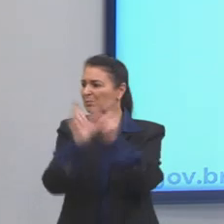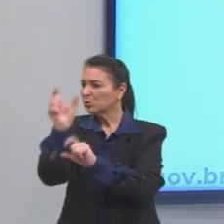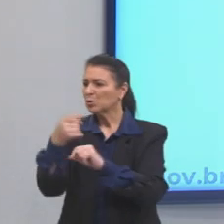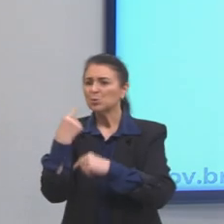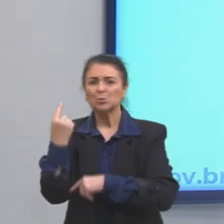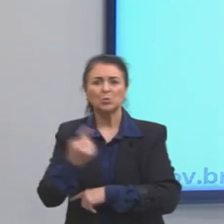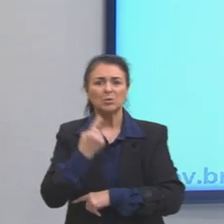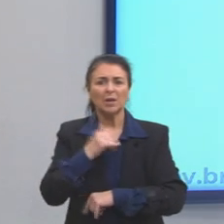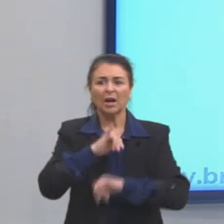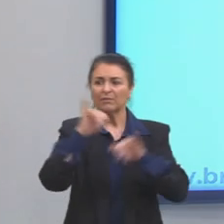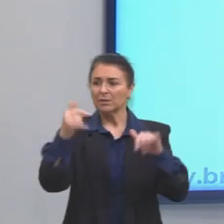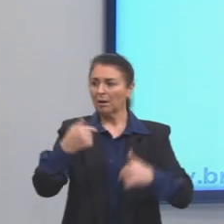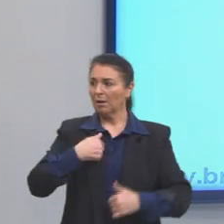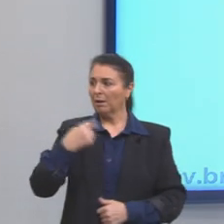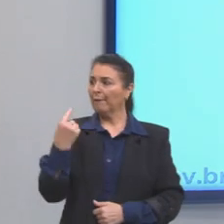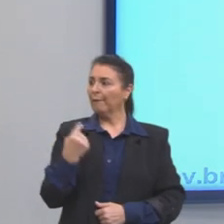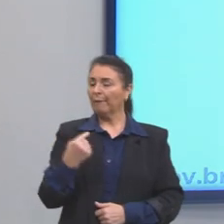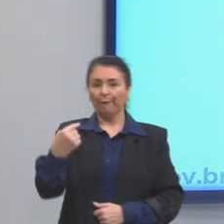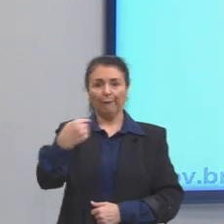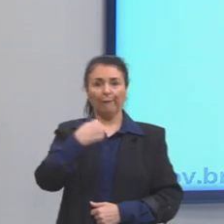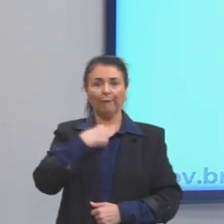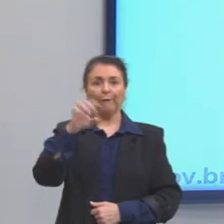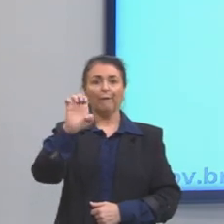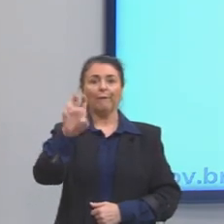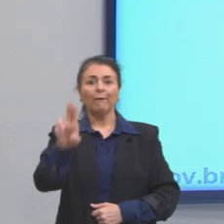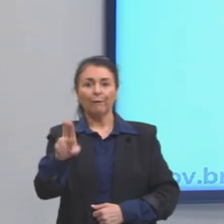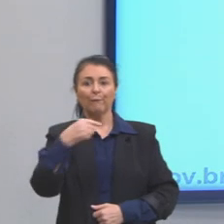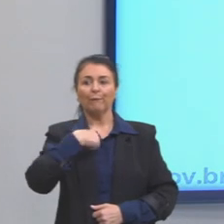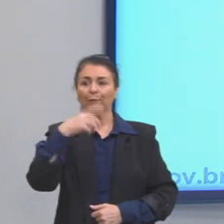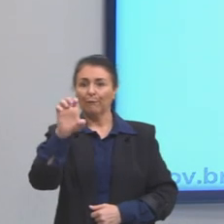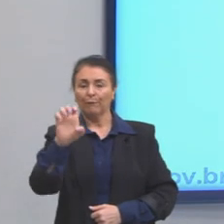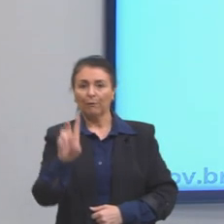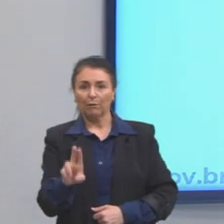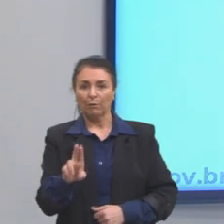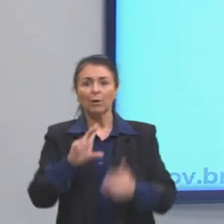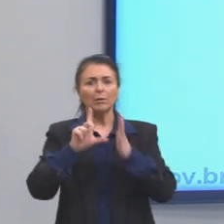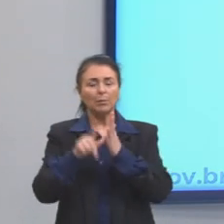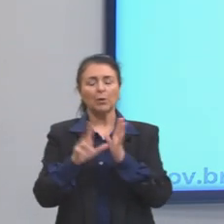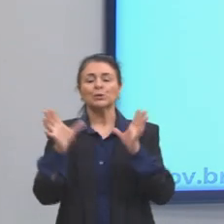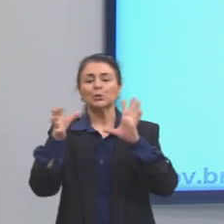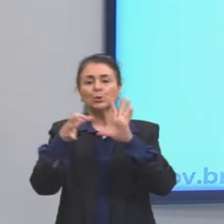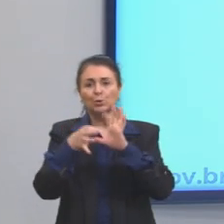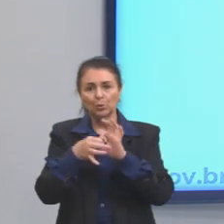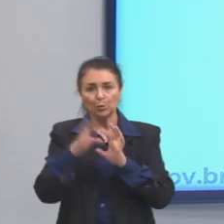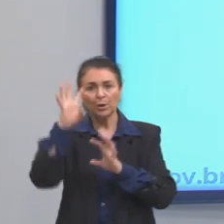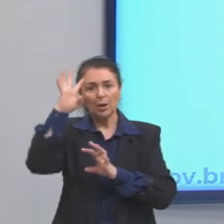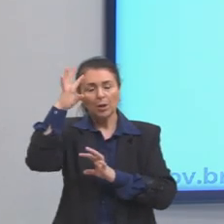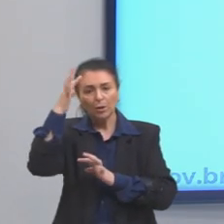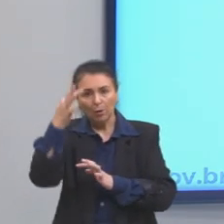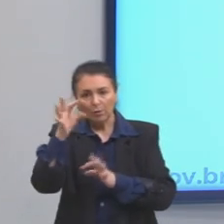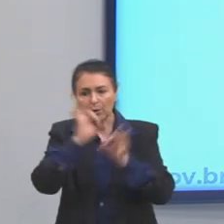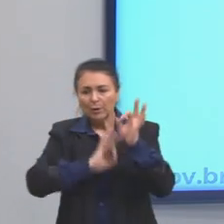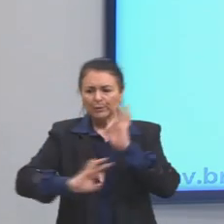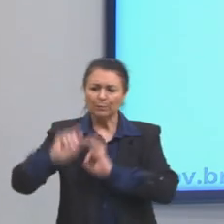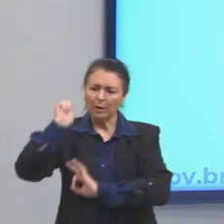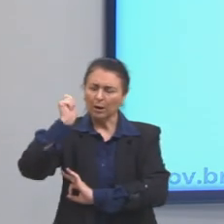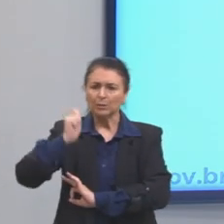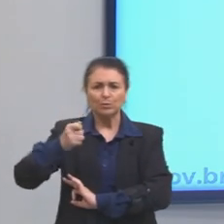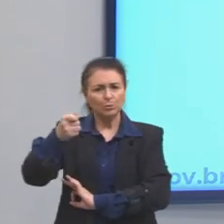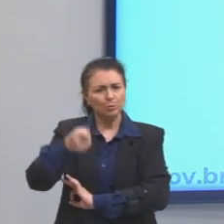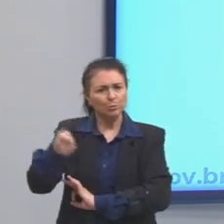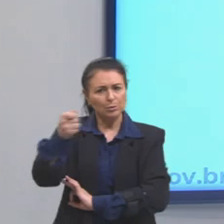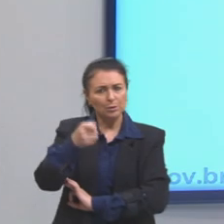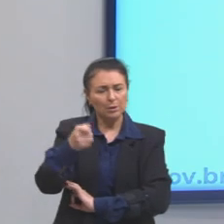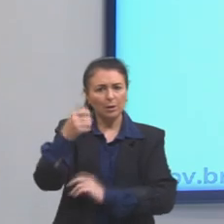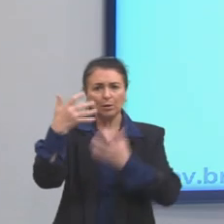que dizem eu a si mesmas, posteriormente se une e resolve formar uma associação. As funções e